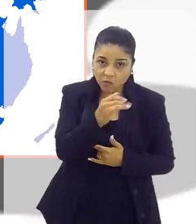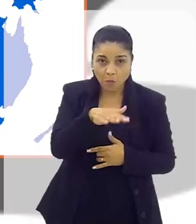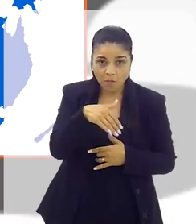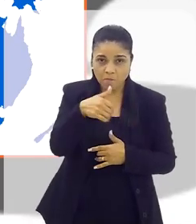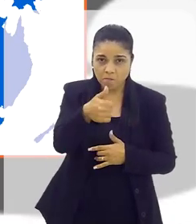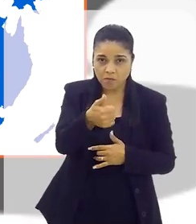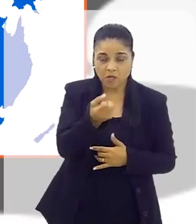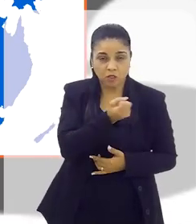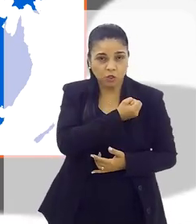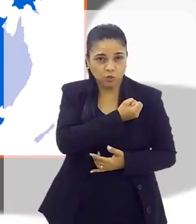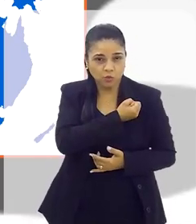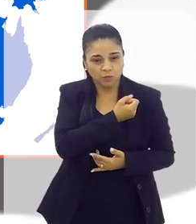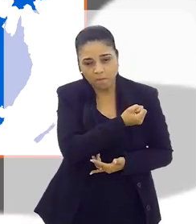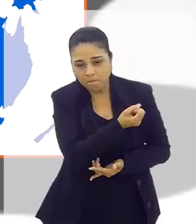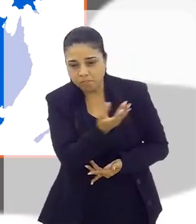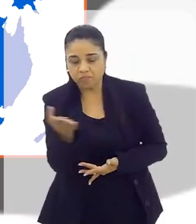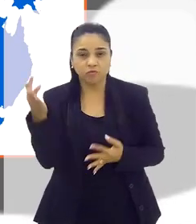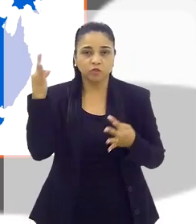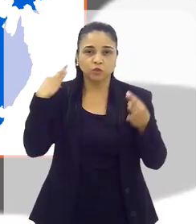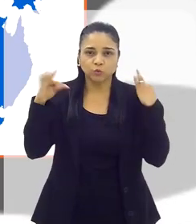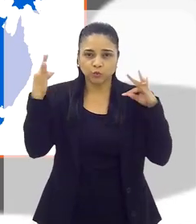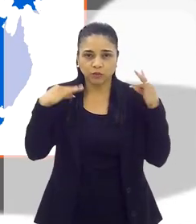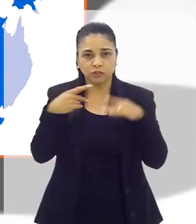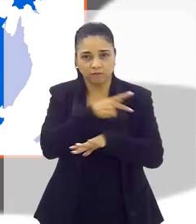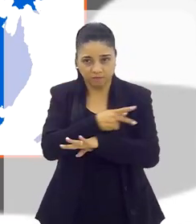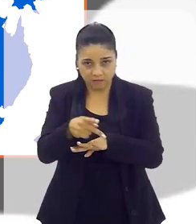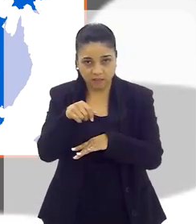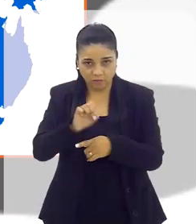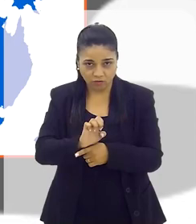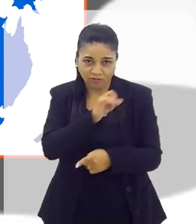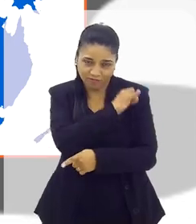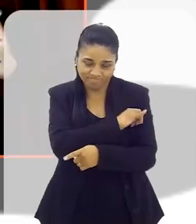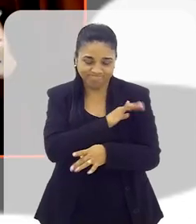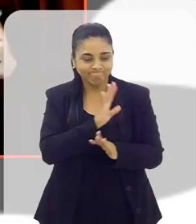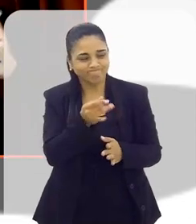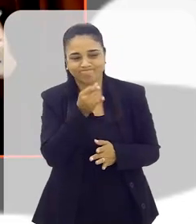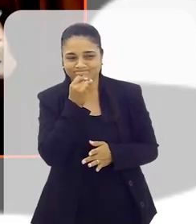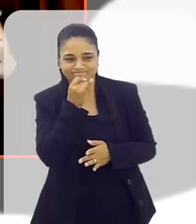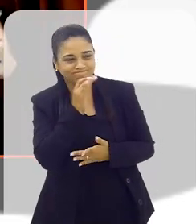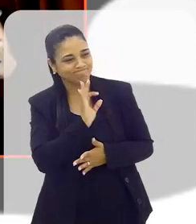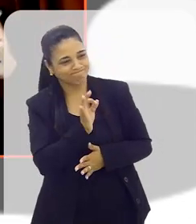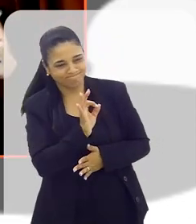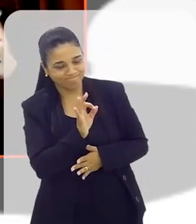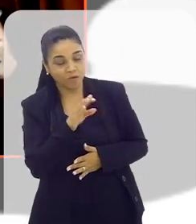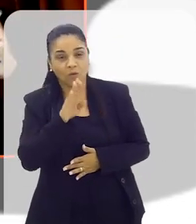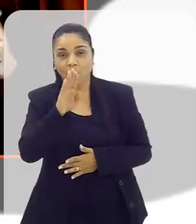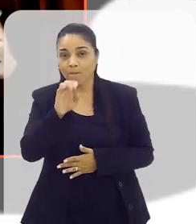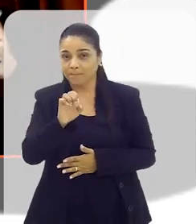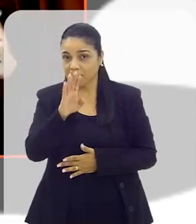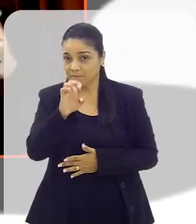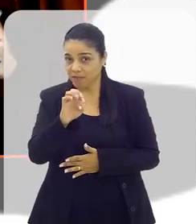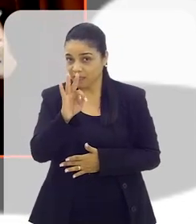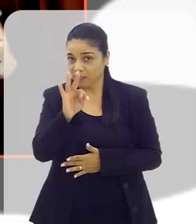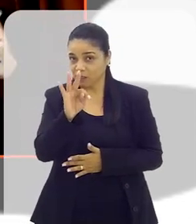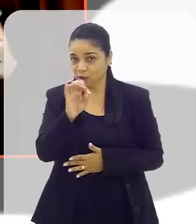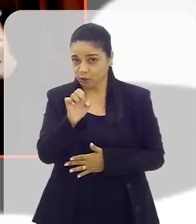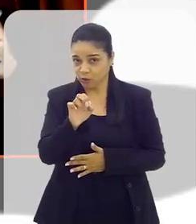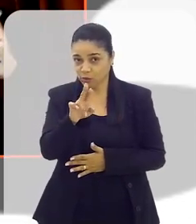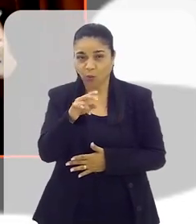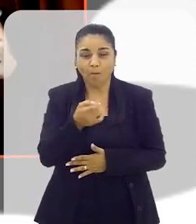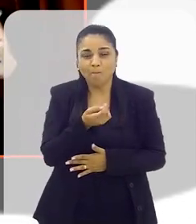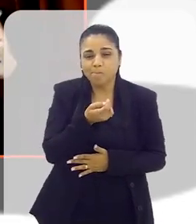melhora dos números turísticos do estado do Rio de Janeiro? Infelizmente, não. O BPTUR, por exemplo,